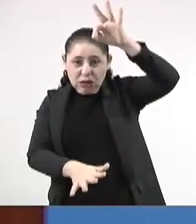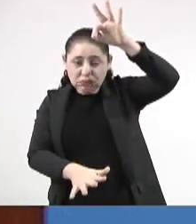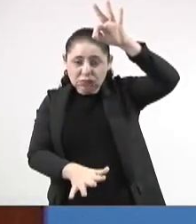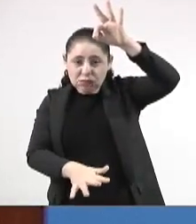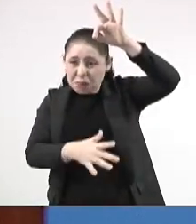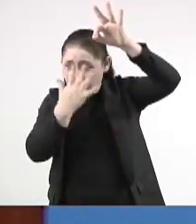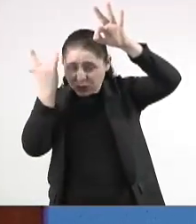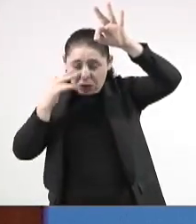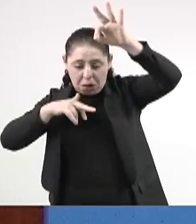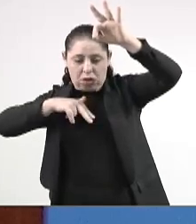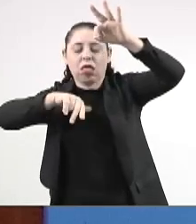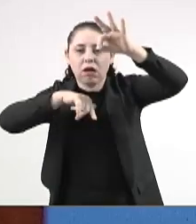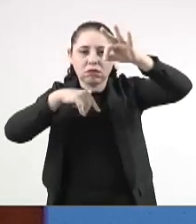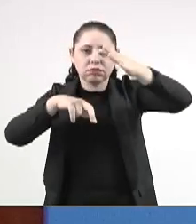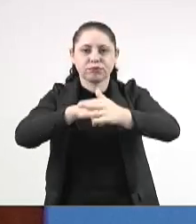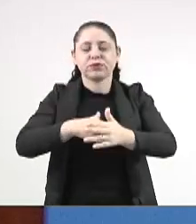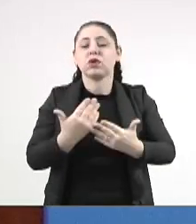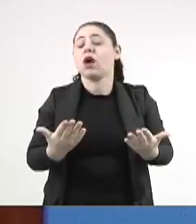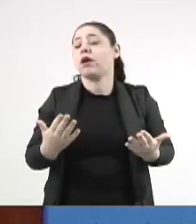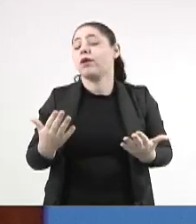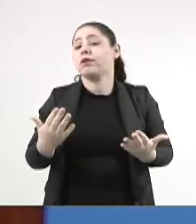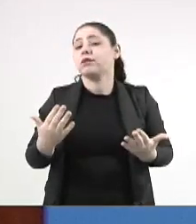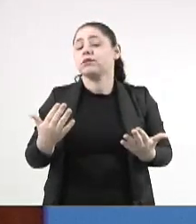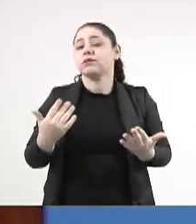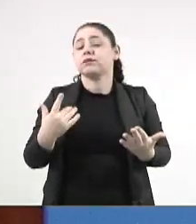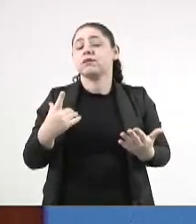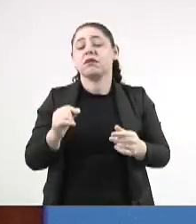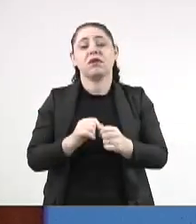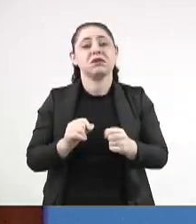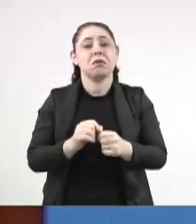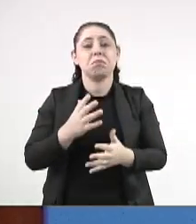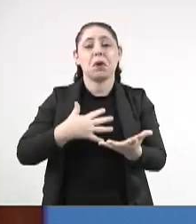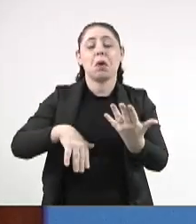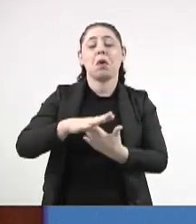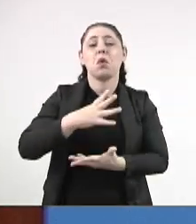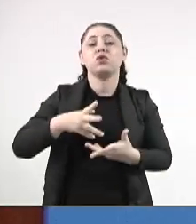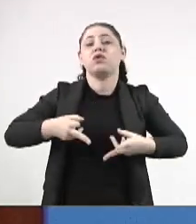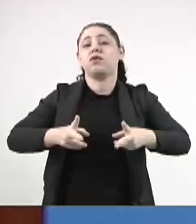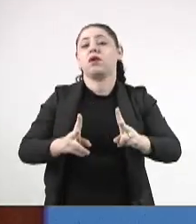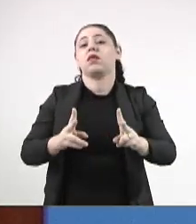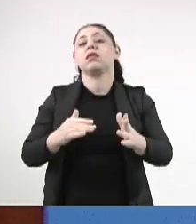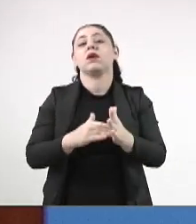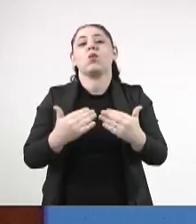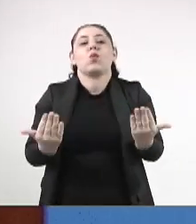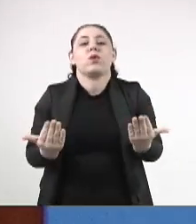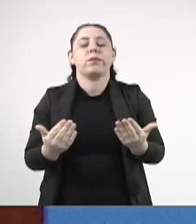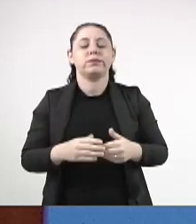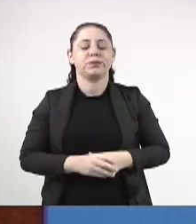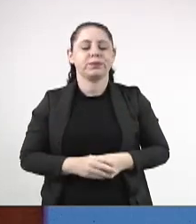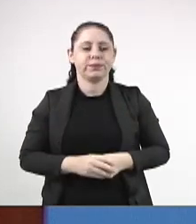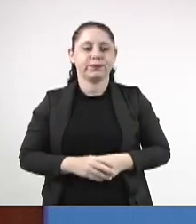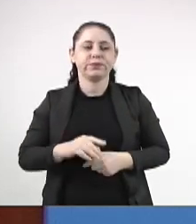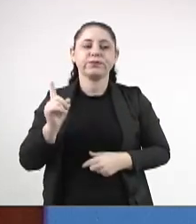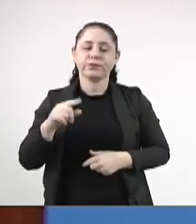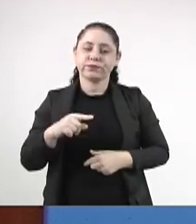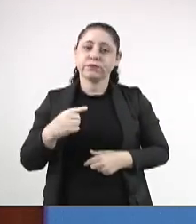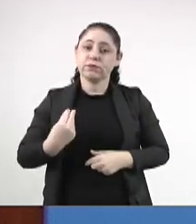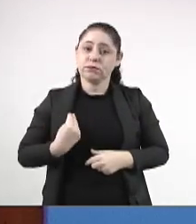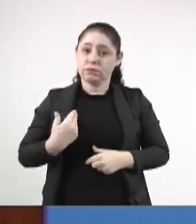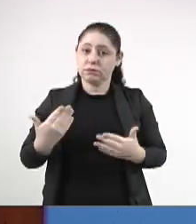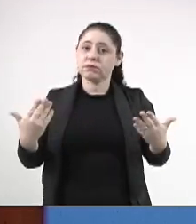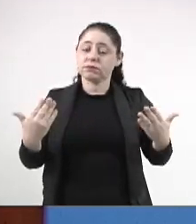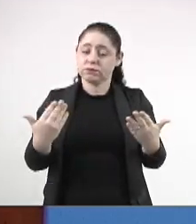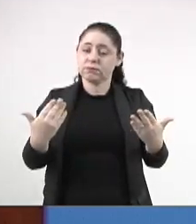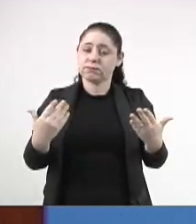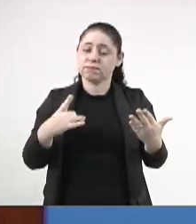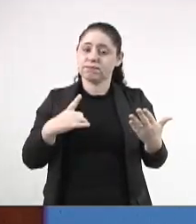Cara, até quando essa esculhambação vai perdurar? Então, isso, aqui nós vivemos hoje